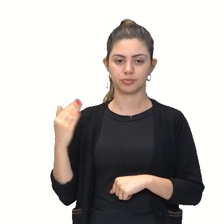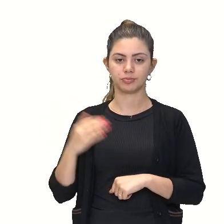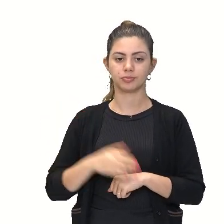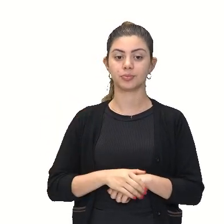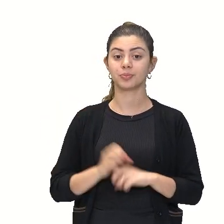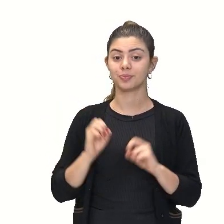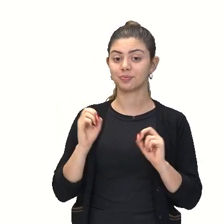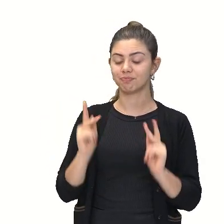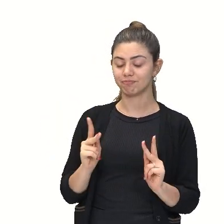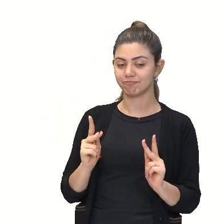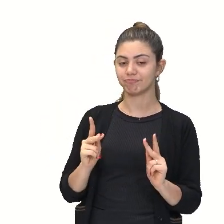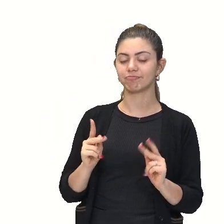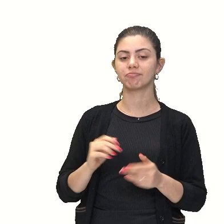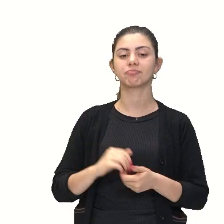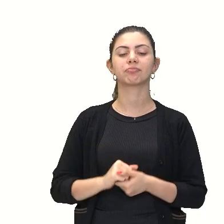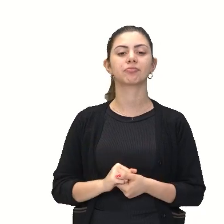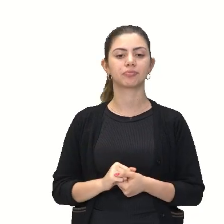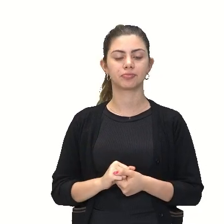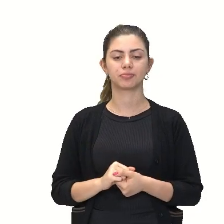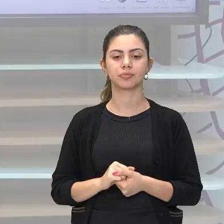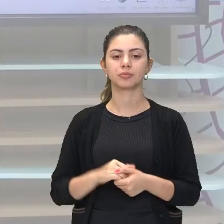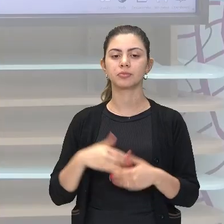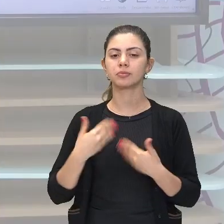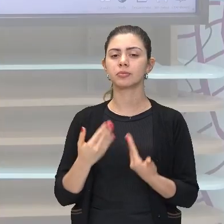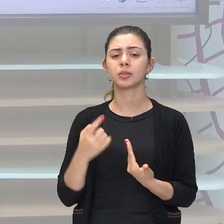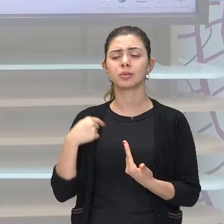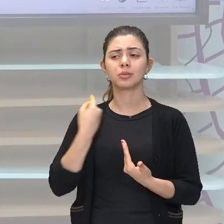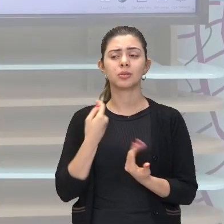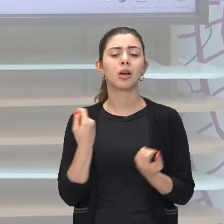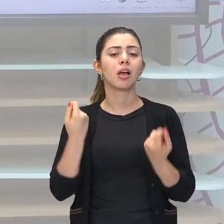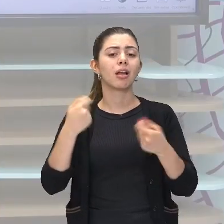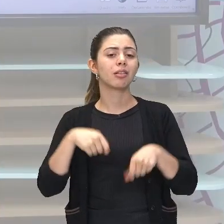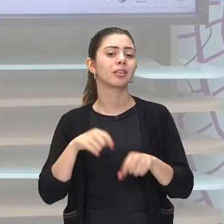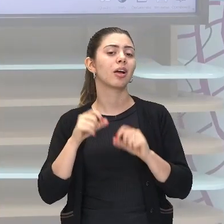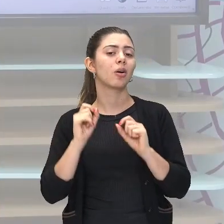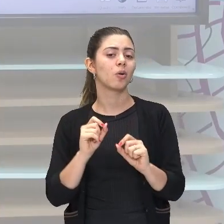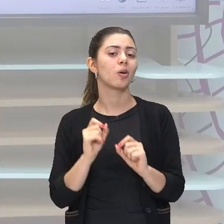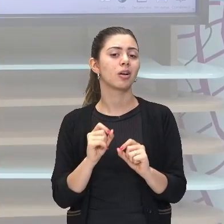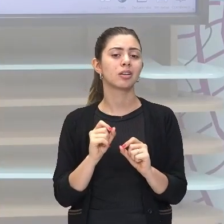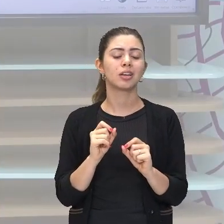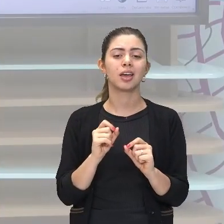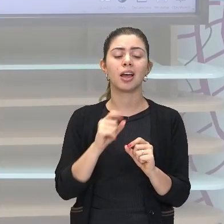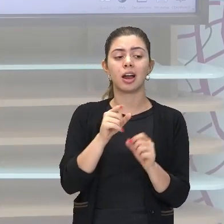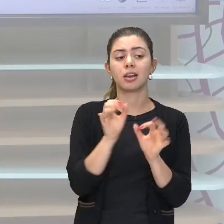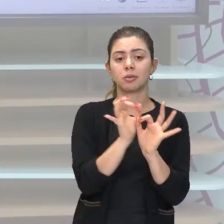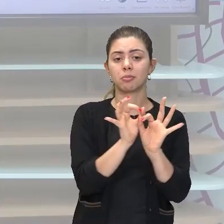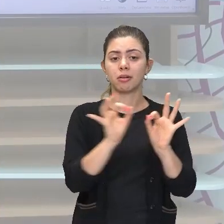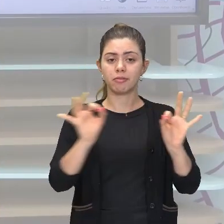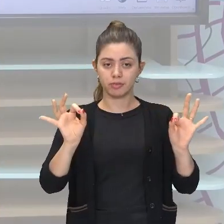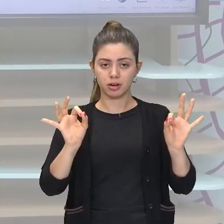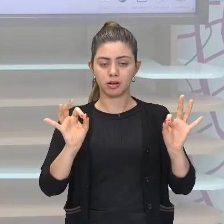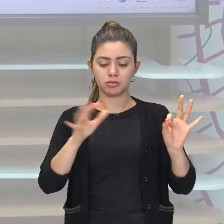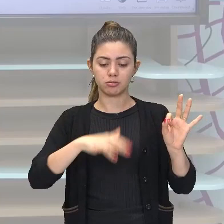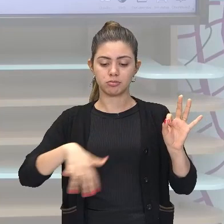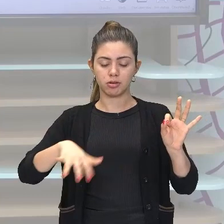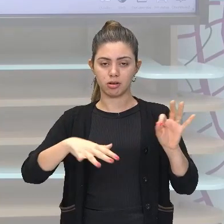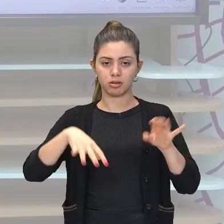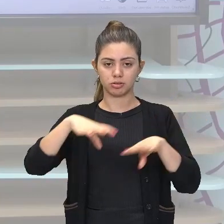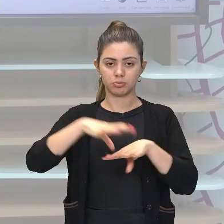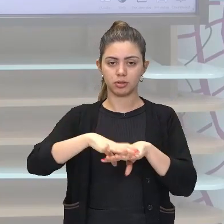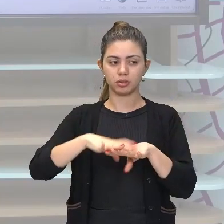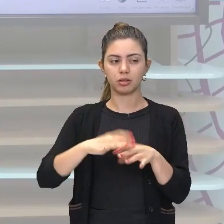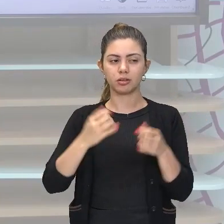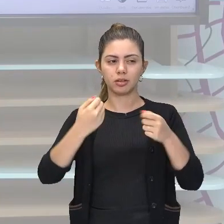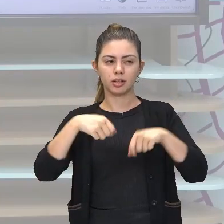Beleza? Então, nós podemos ter uma frase em matemática onde nós podemos